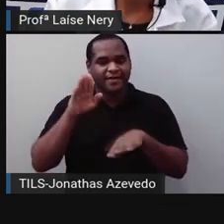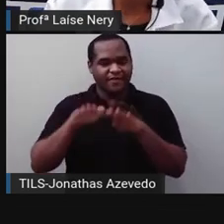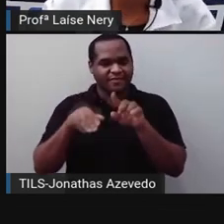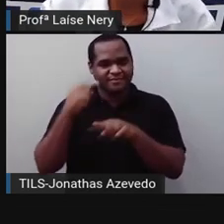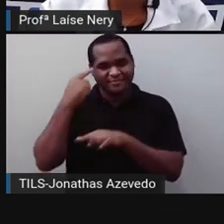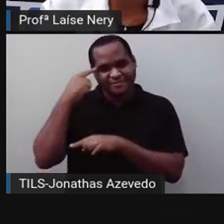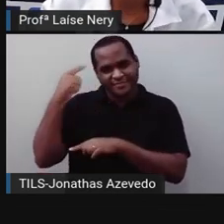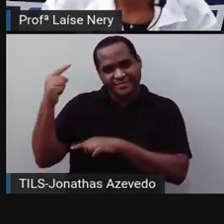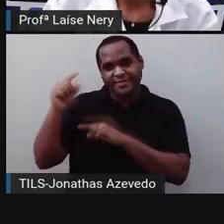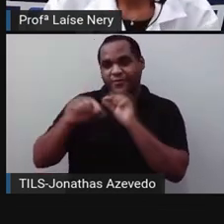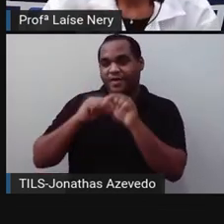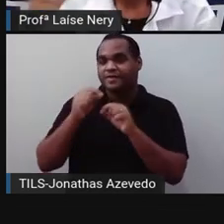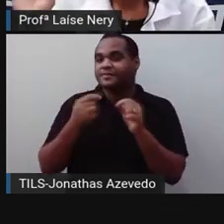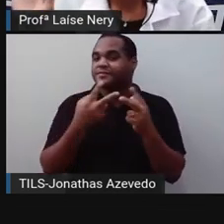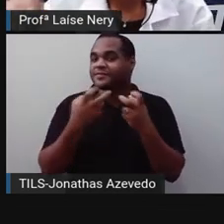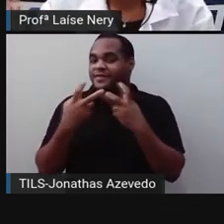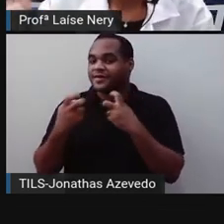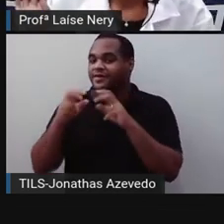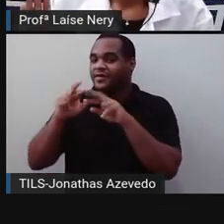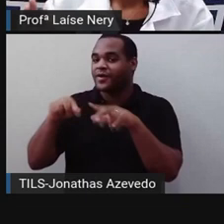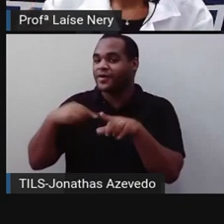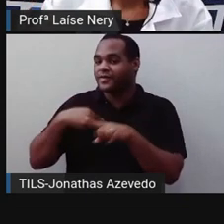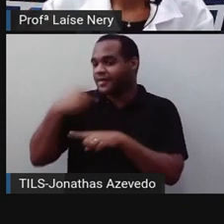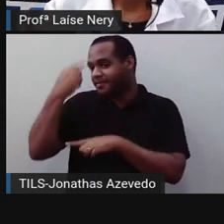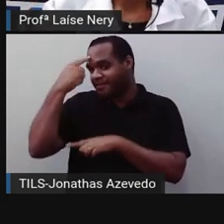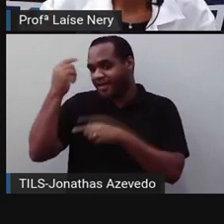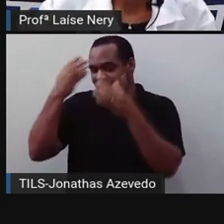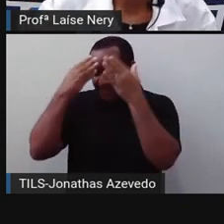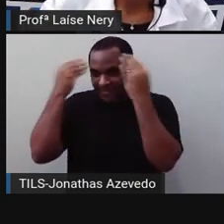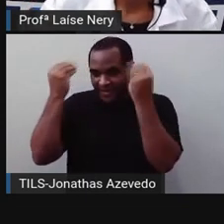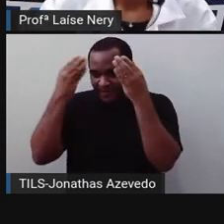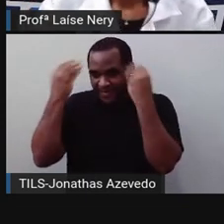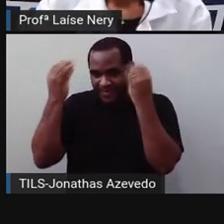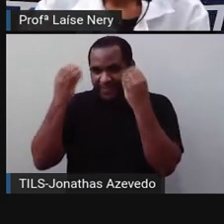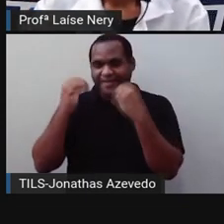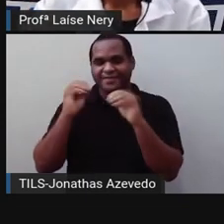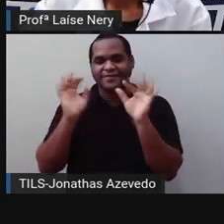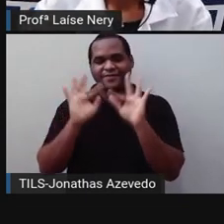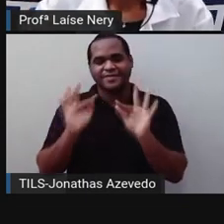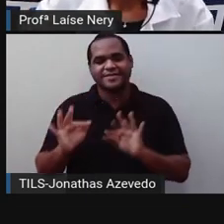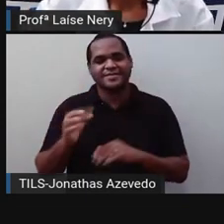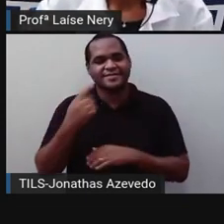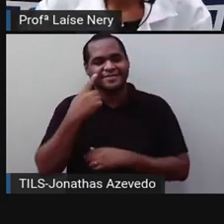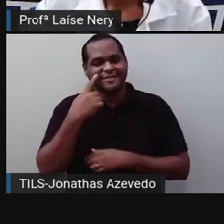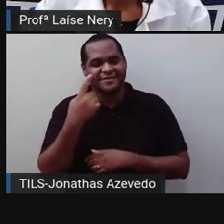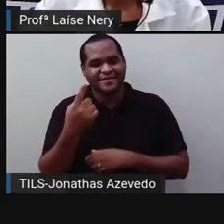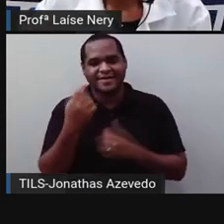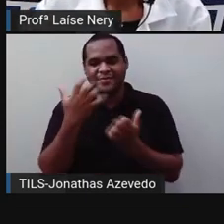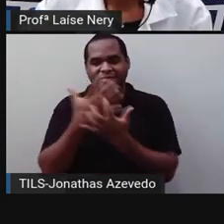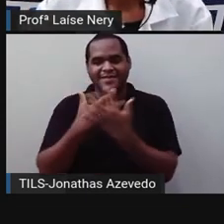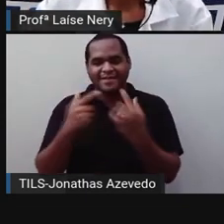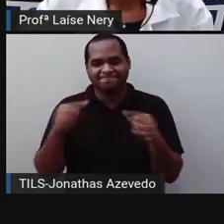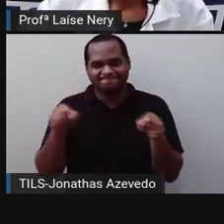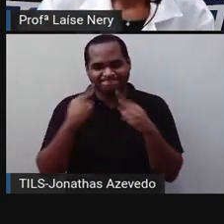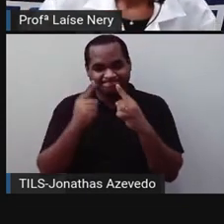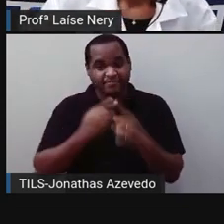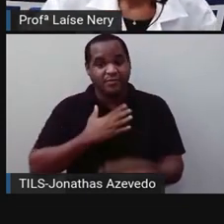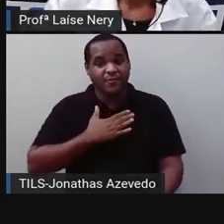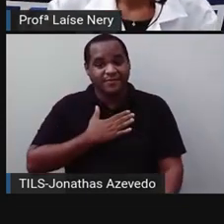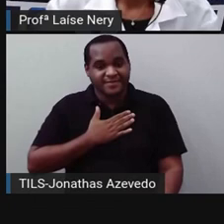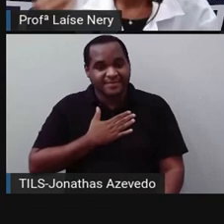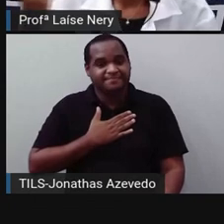gente não percebe ou deixa passar essas felicidades. Ouvir a sua música favorita,